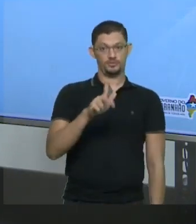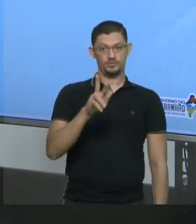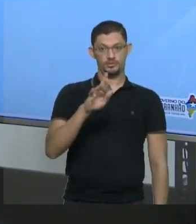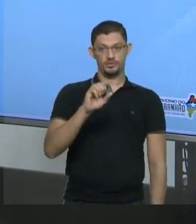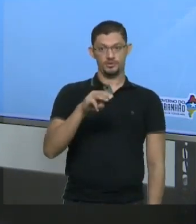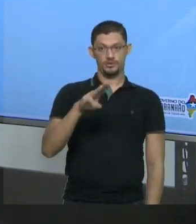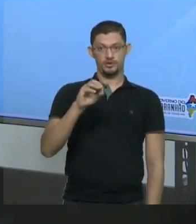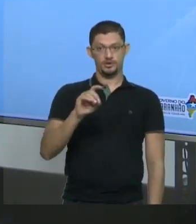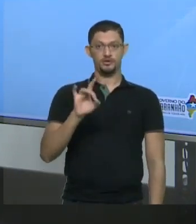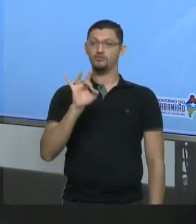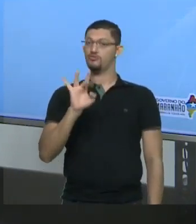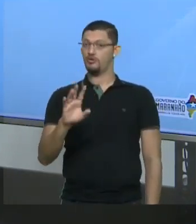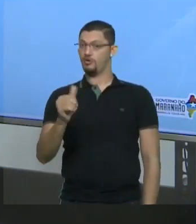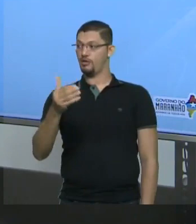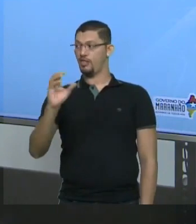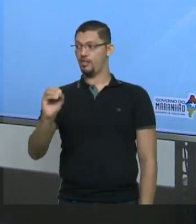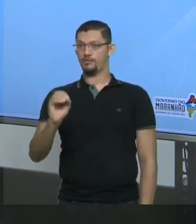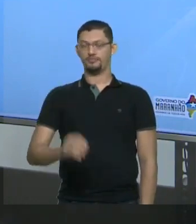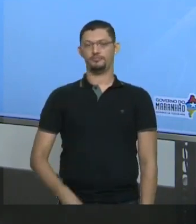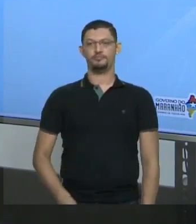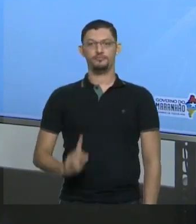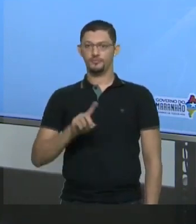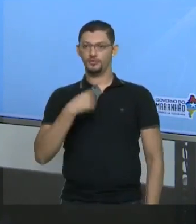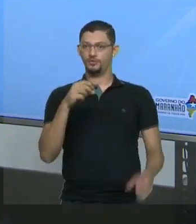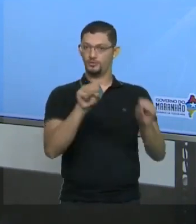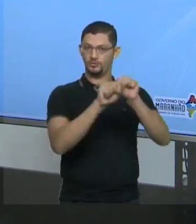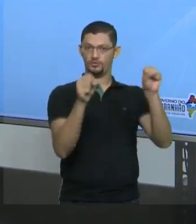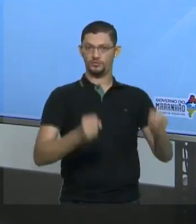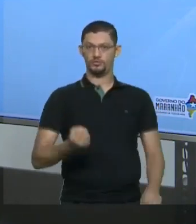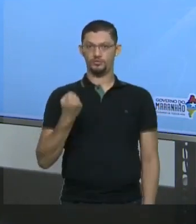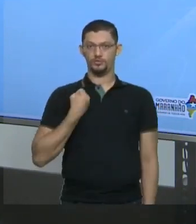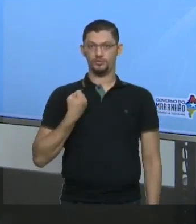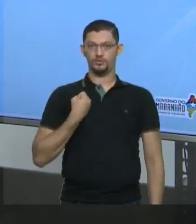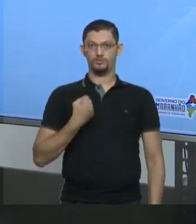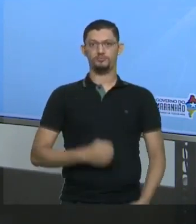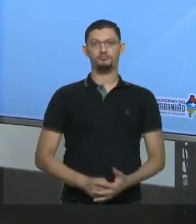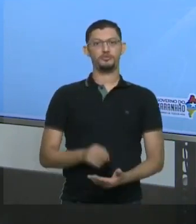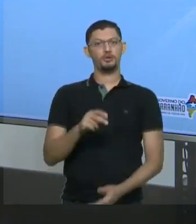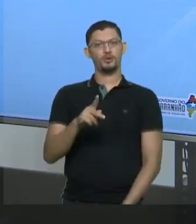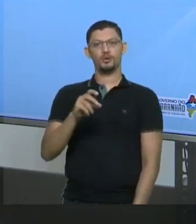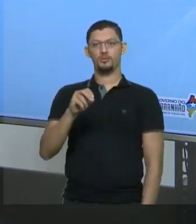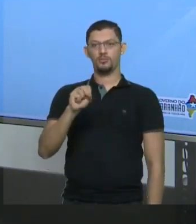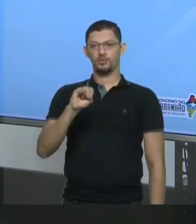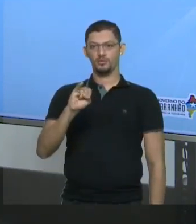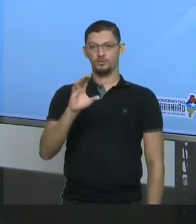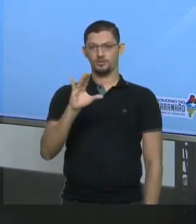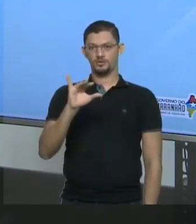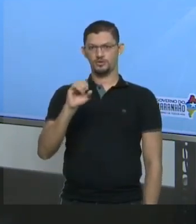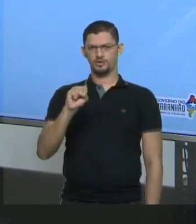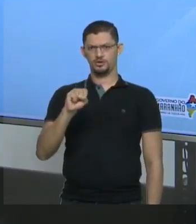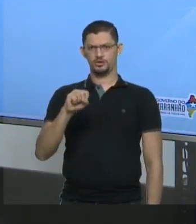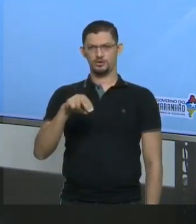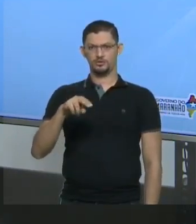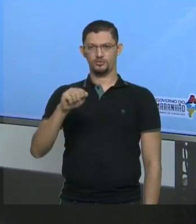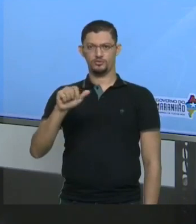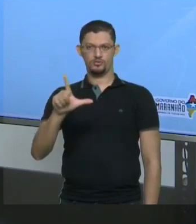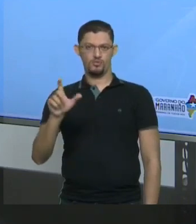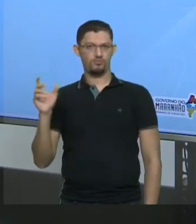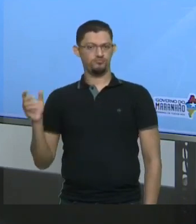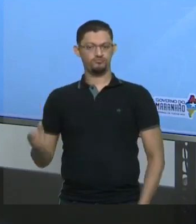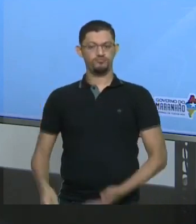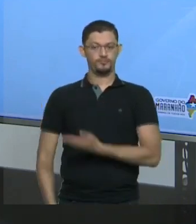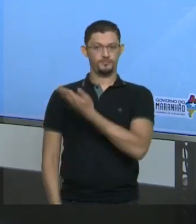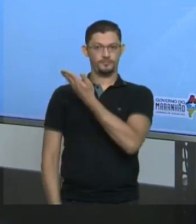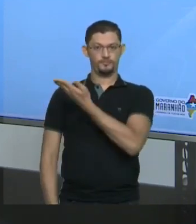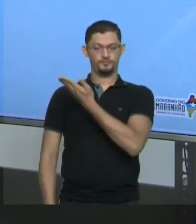Então, vamos lá. O nosso sistema é um sistema posicional. Se esse sistema é posicional,